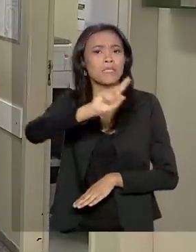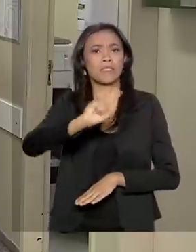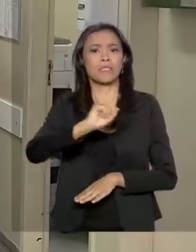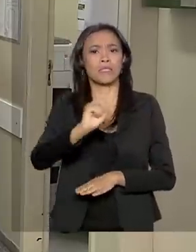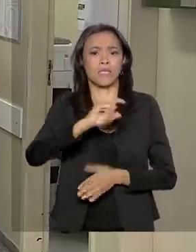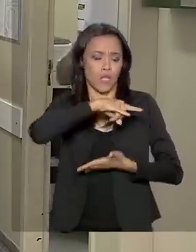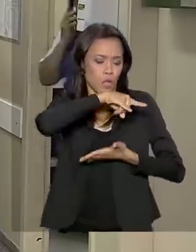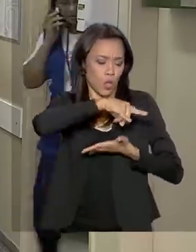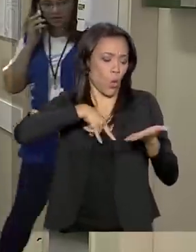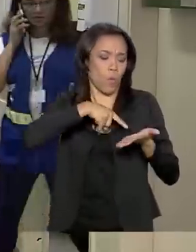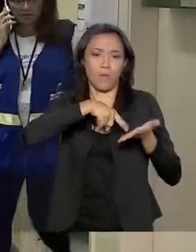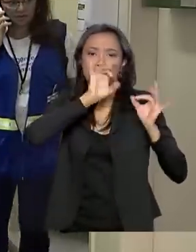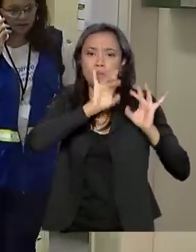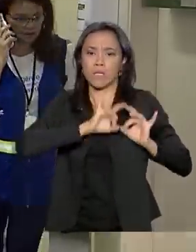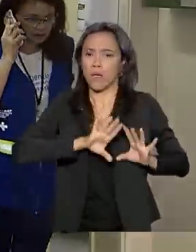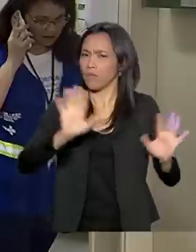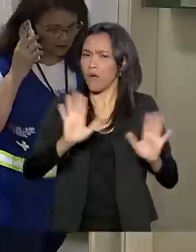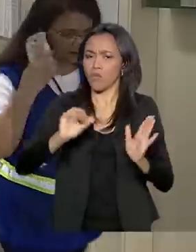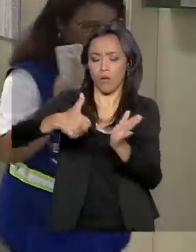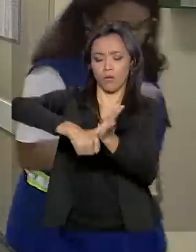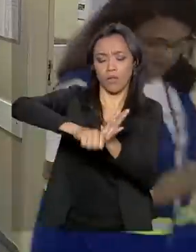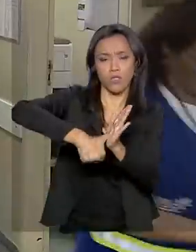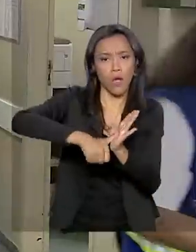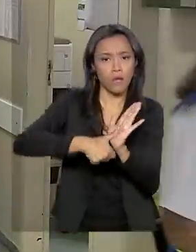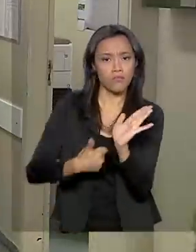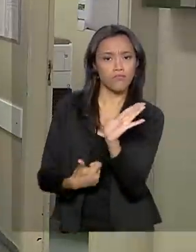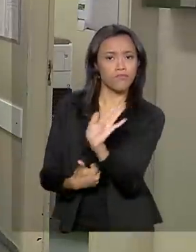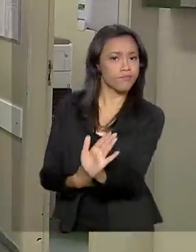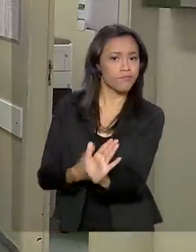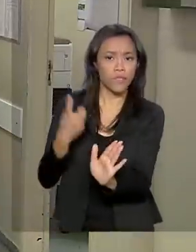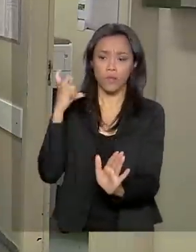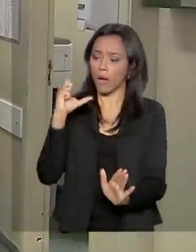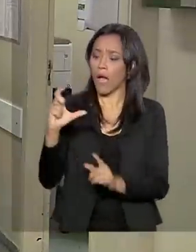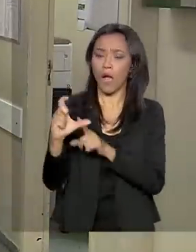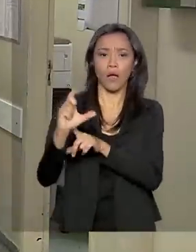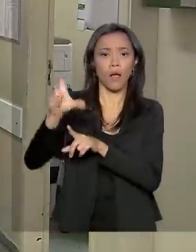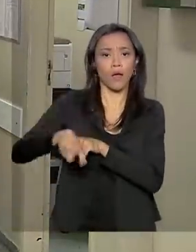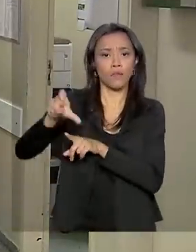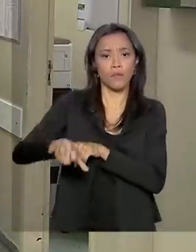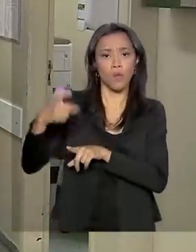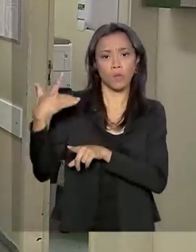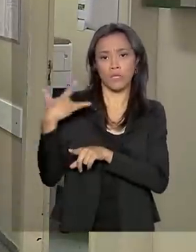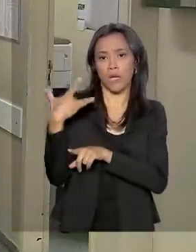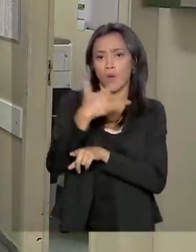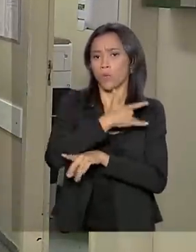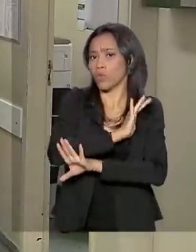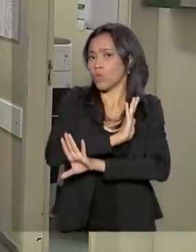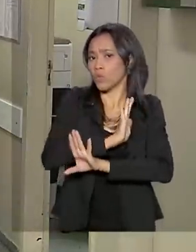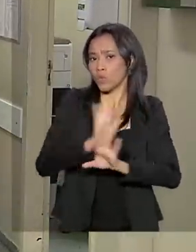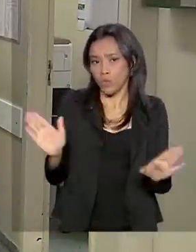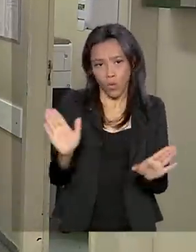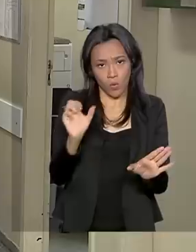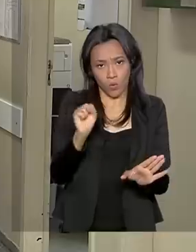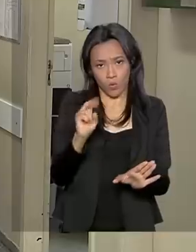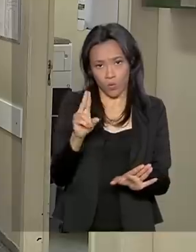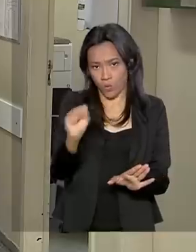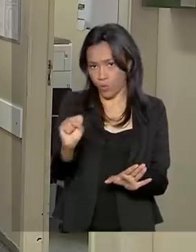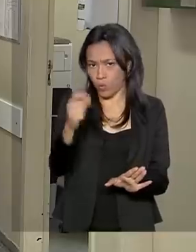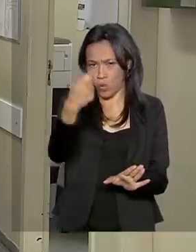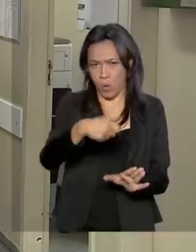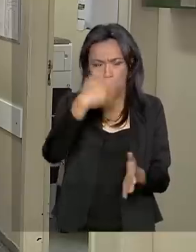documento especial. Basta uma carteira de identidade e o cartão do Sistema Único de Saúde. Não precisa, por exemplo, apresentar nenhum tipo de